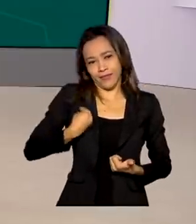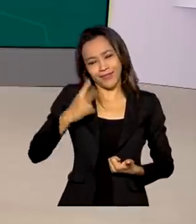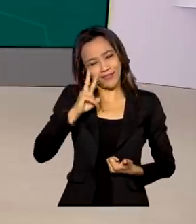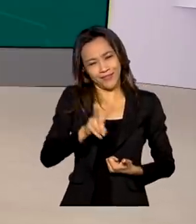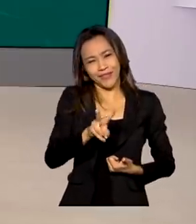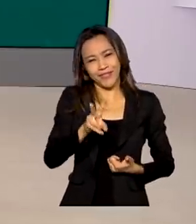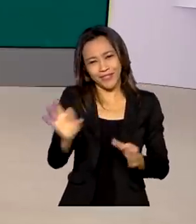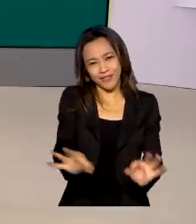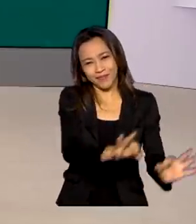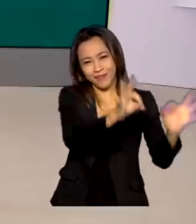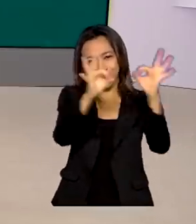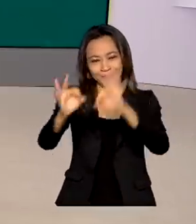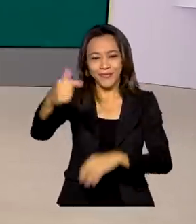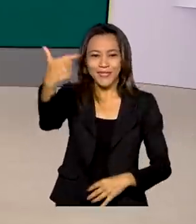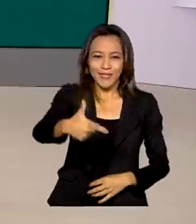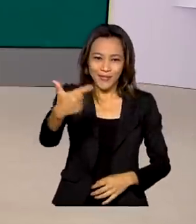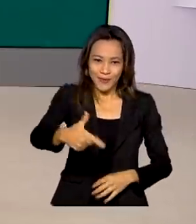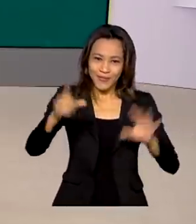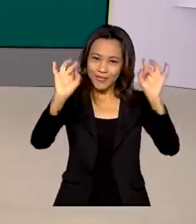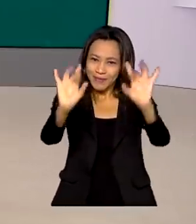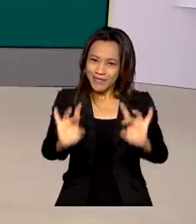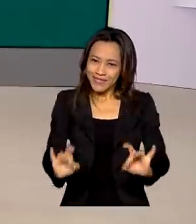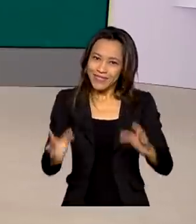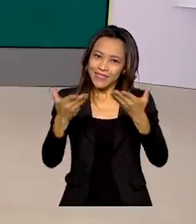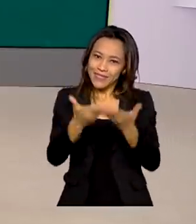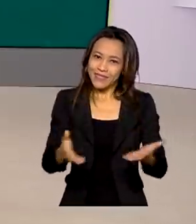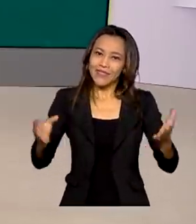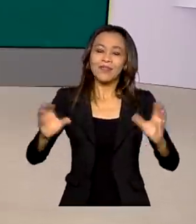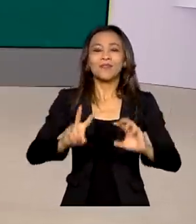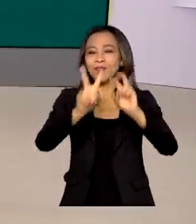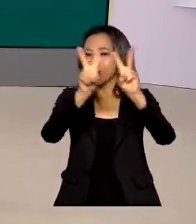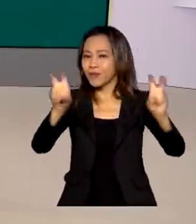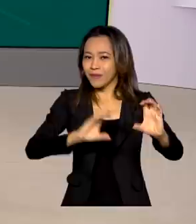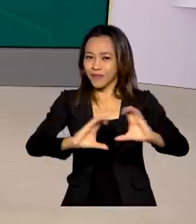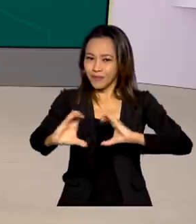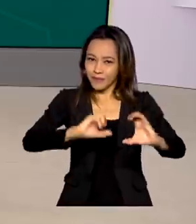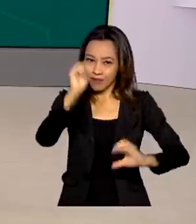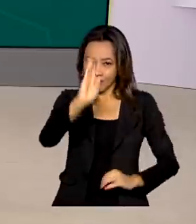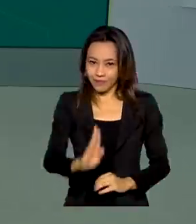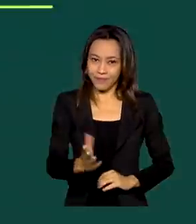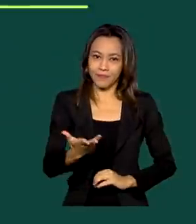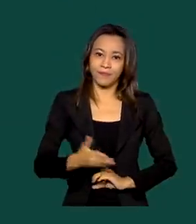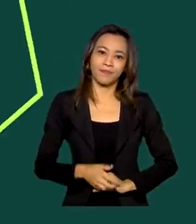agora na nossa segunda reportagem especial sobre as telecomunicações no Brasil.